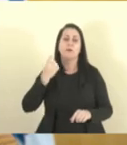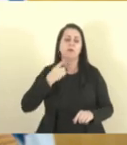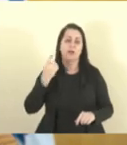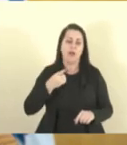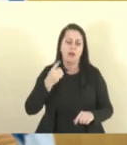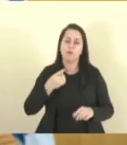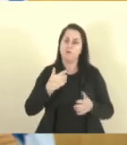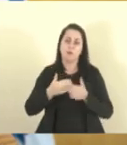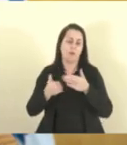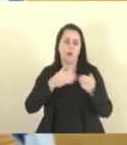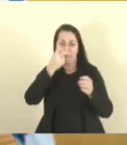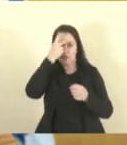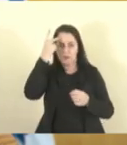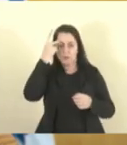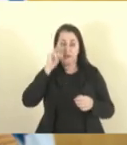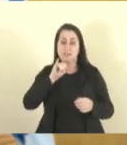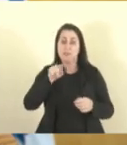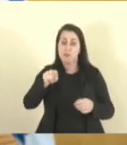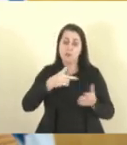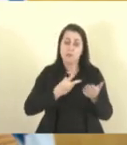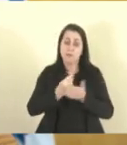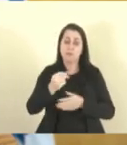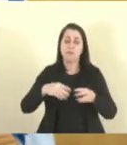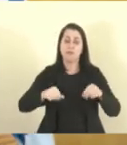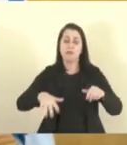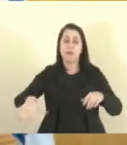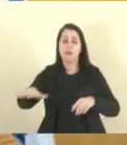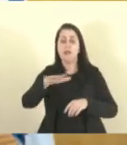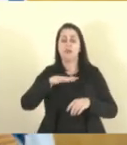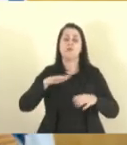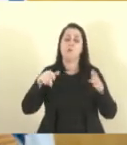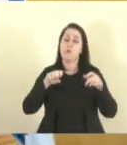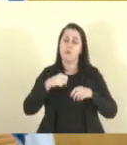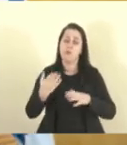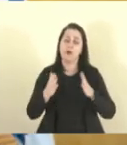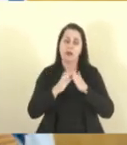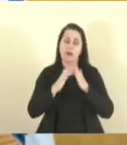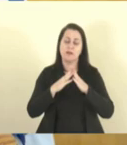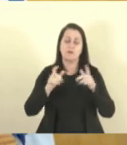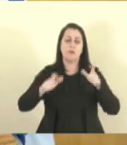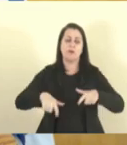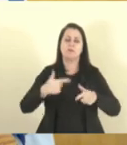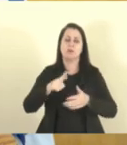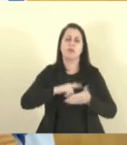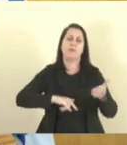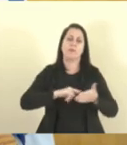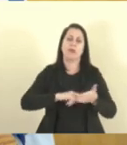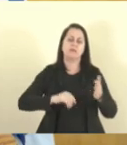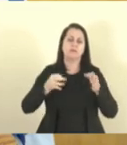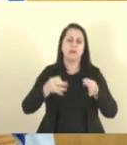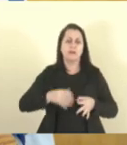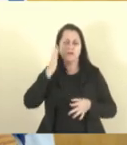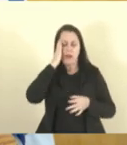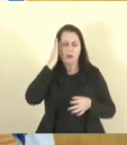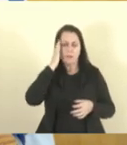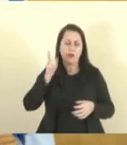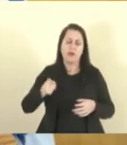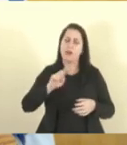com quem quer que seja, se você adquiriu um imóvel num terreno irregular sabendo que estava irregular